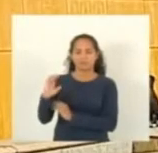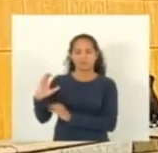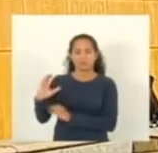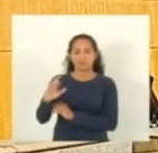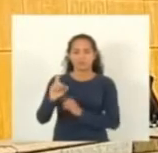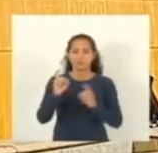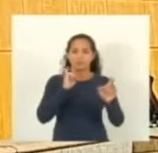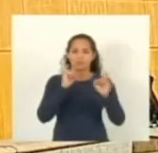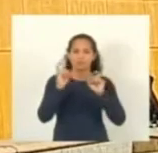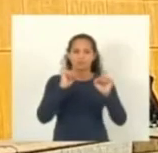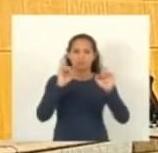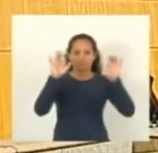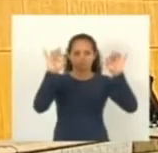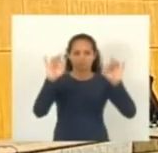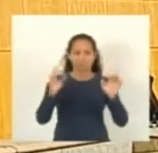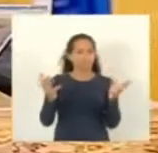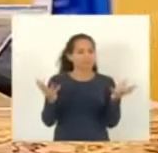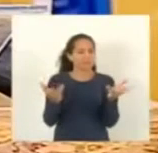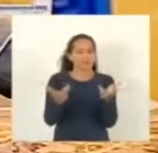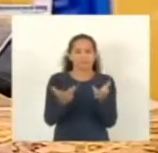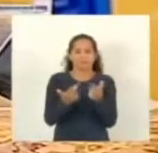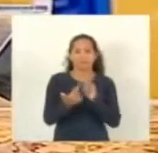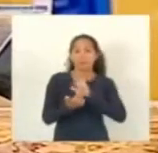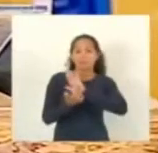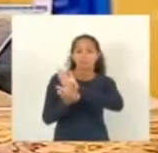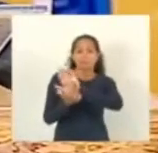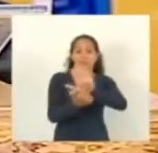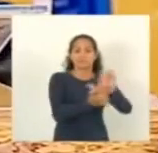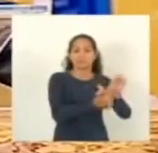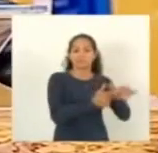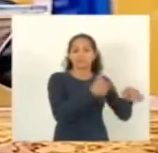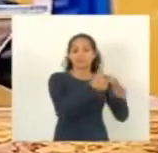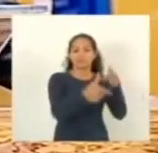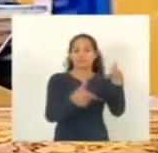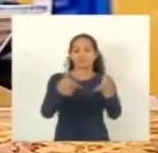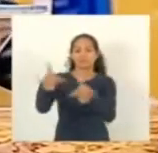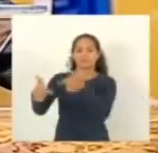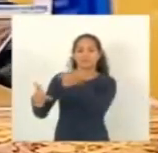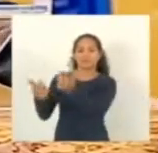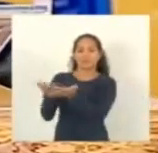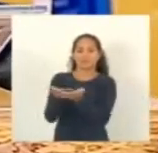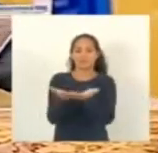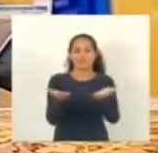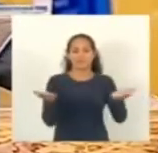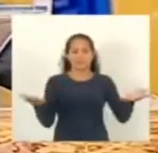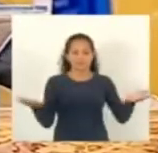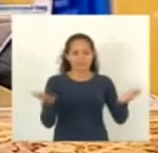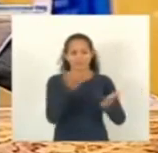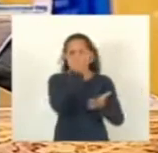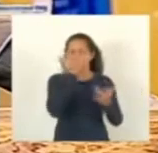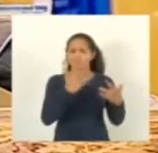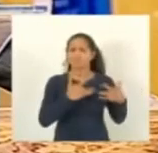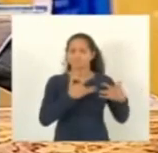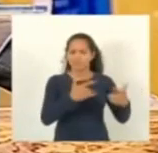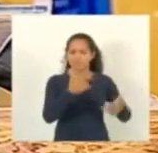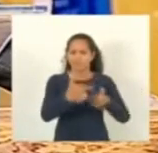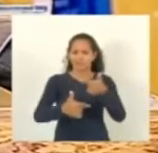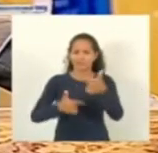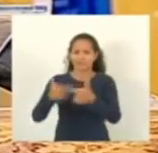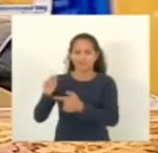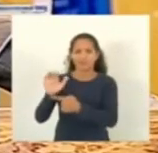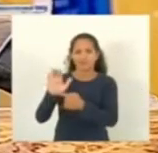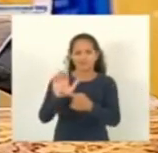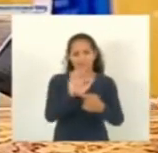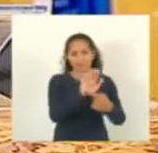maravilhosa e que pudemos mostrar o trabalho de muitos abnegados, muitos voluntários da